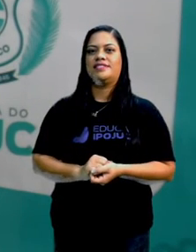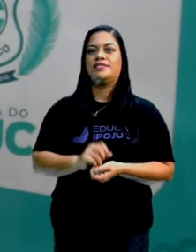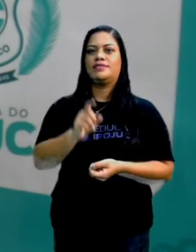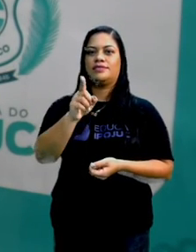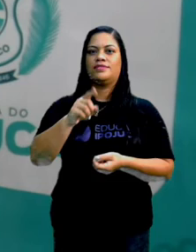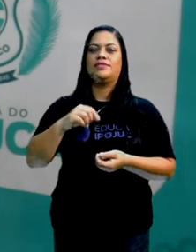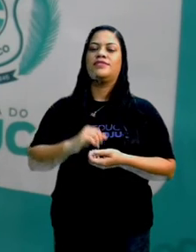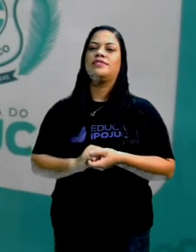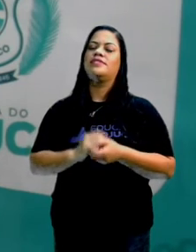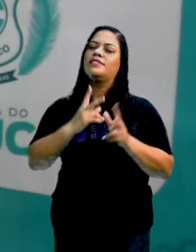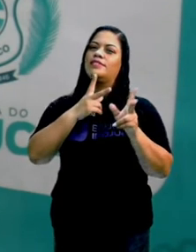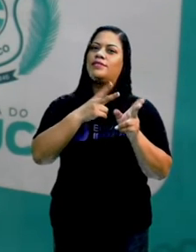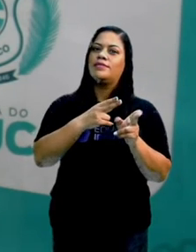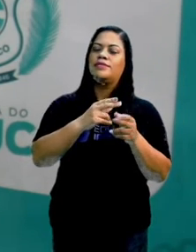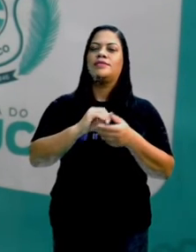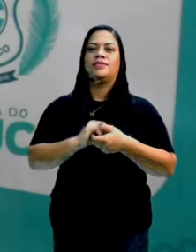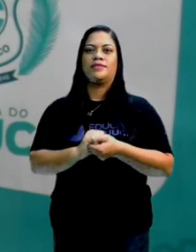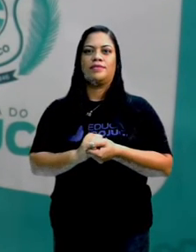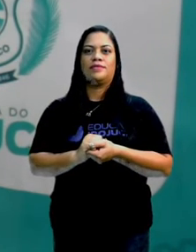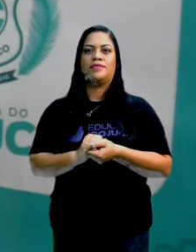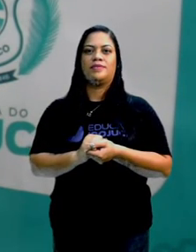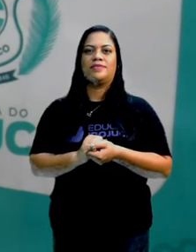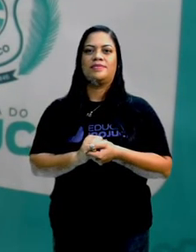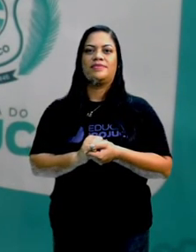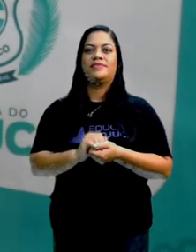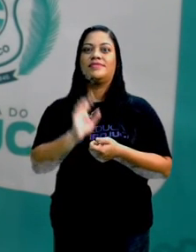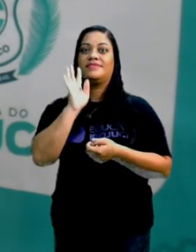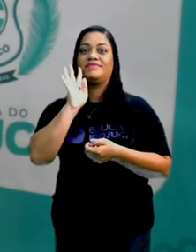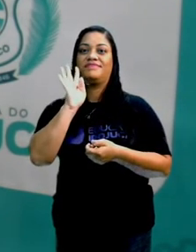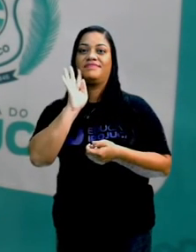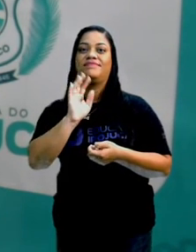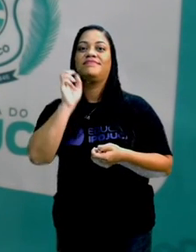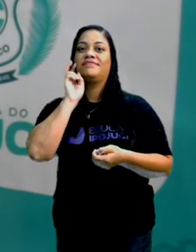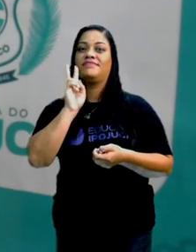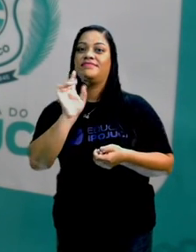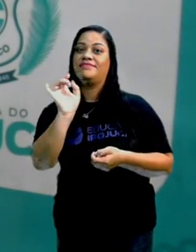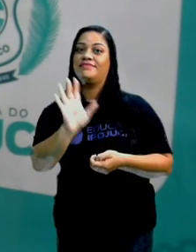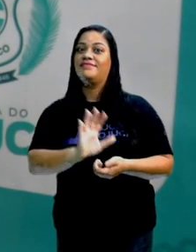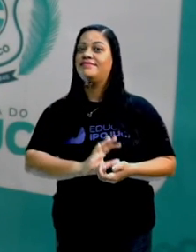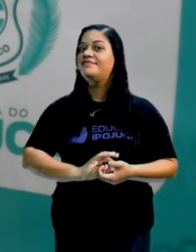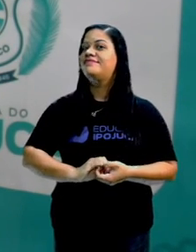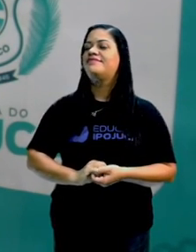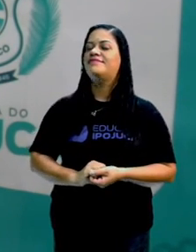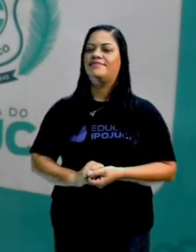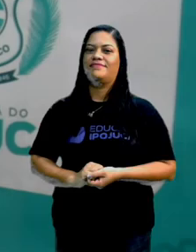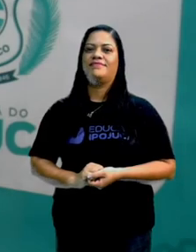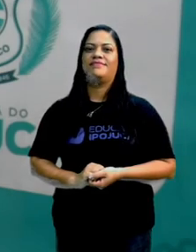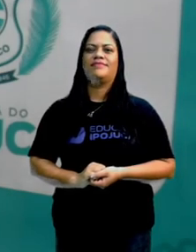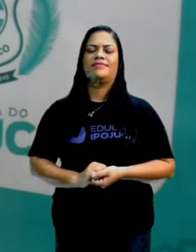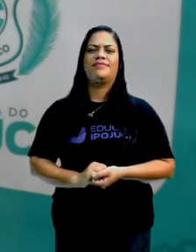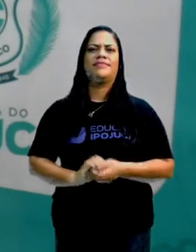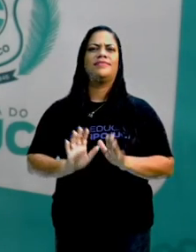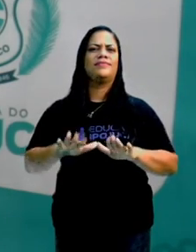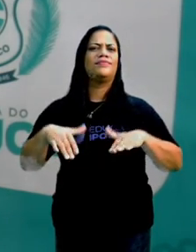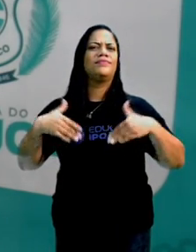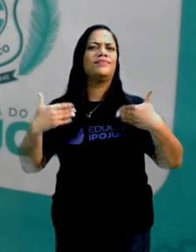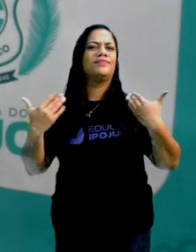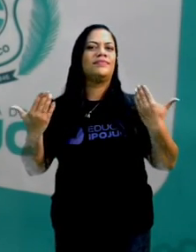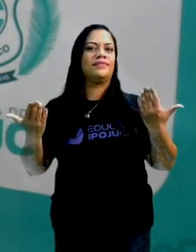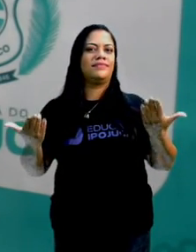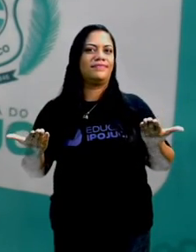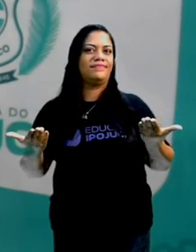você dorme. Lá no quarto. Então, olha só. Que região é essa?